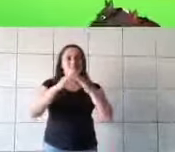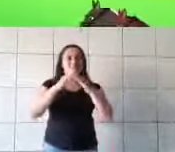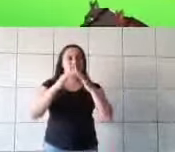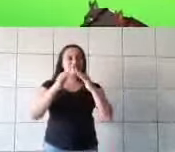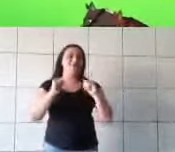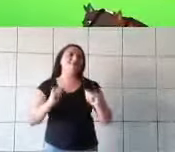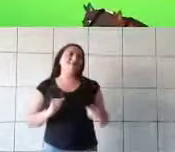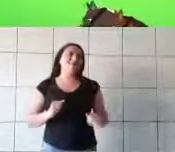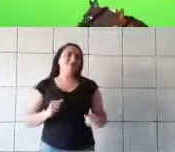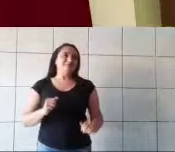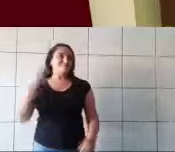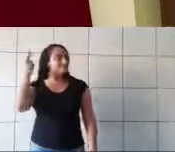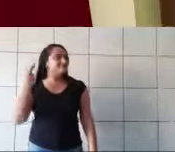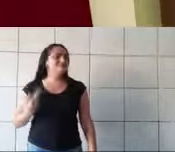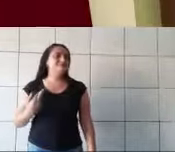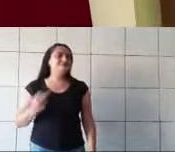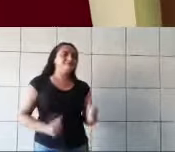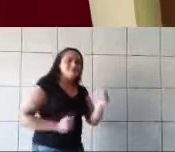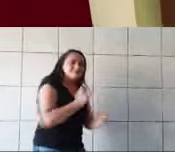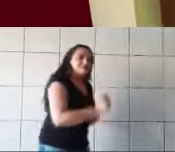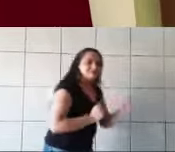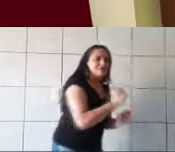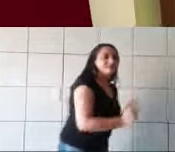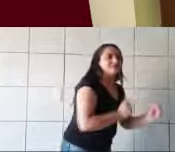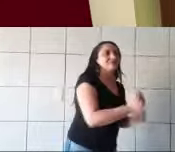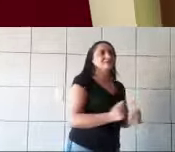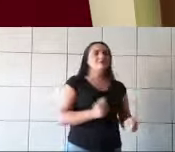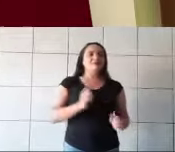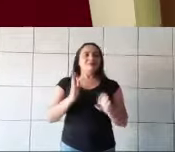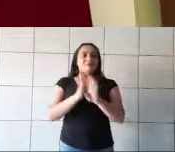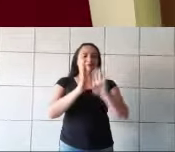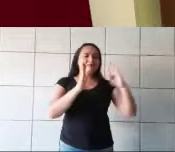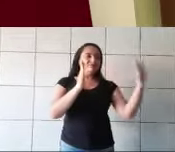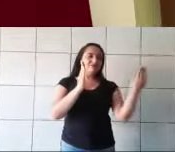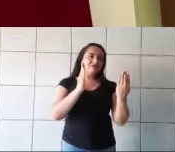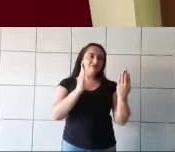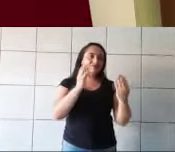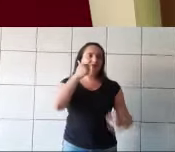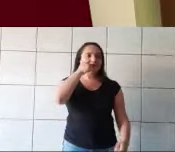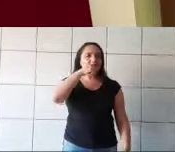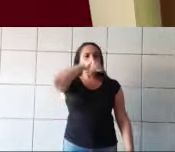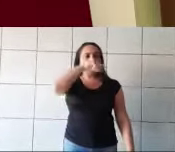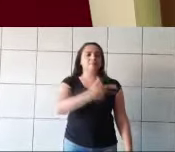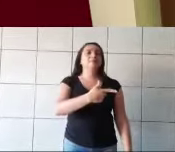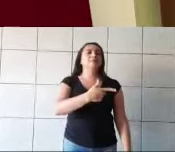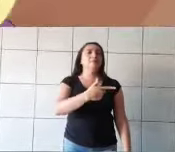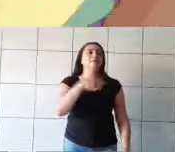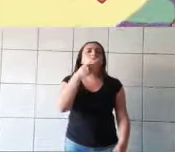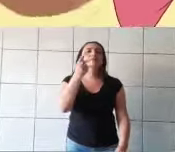casa da Cinderela. Cinderela ficou muito feliz de ver a carruagem do rei na frente da casa.